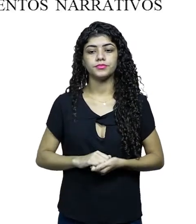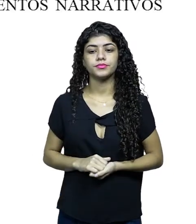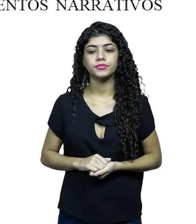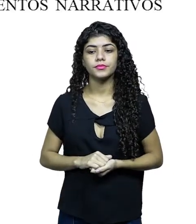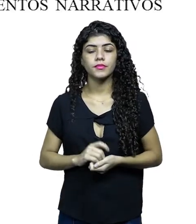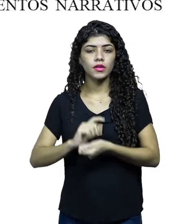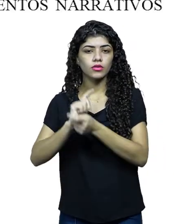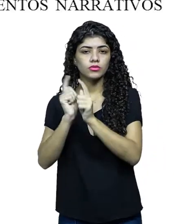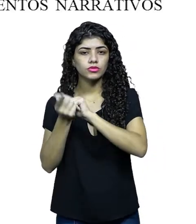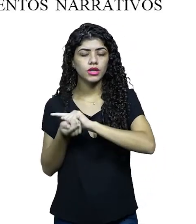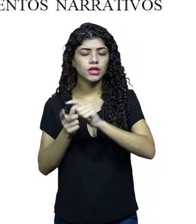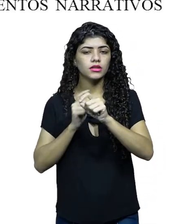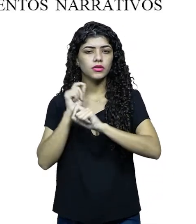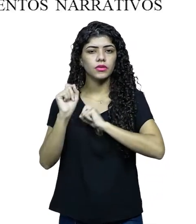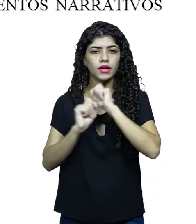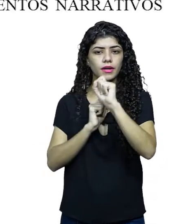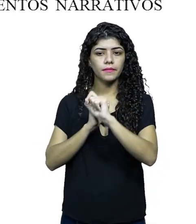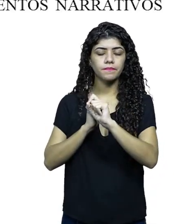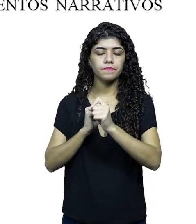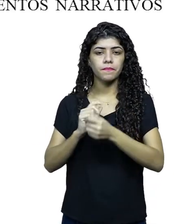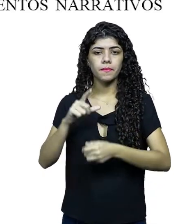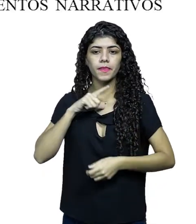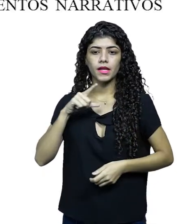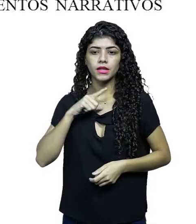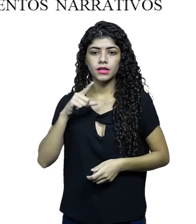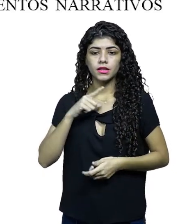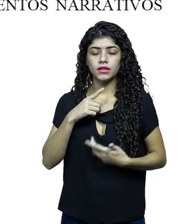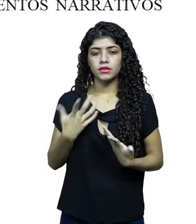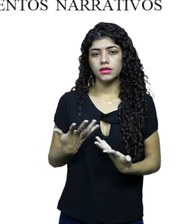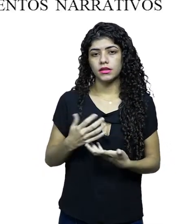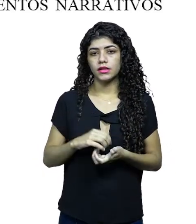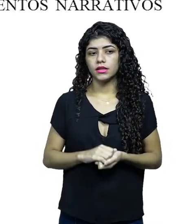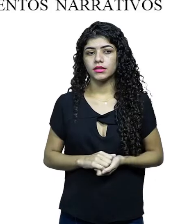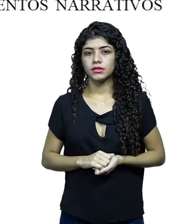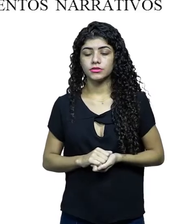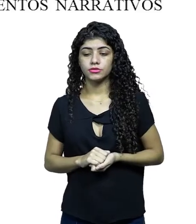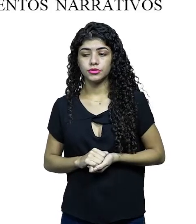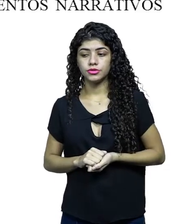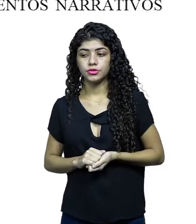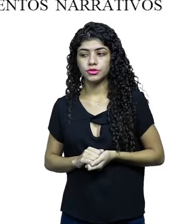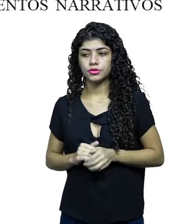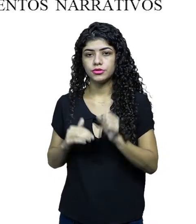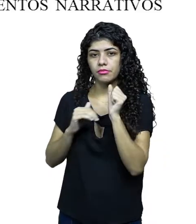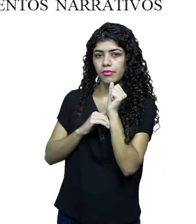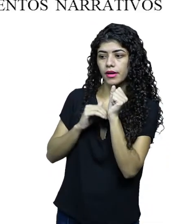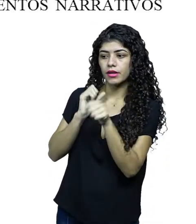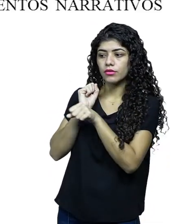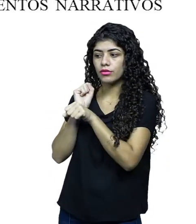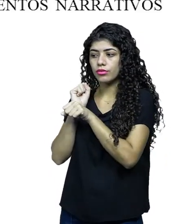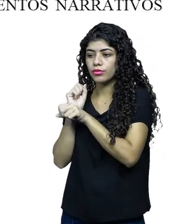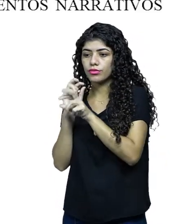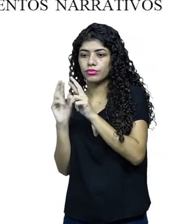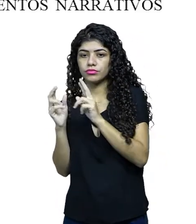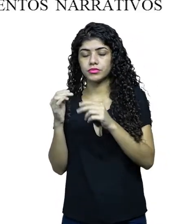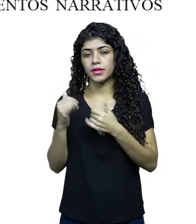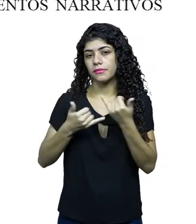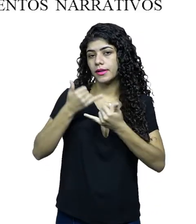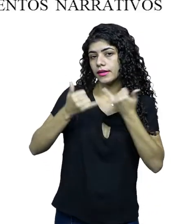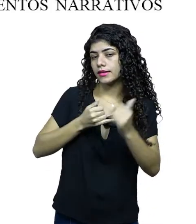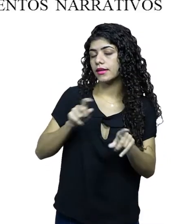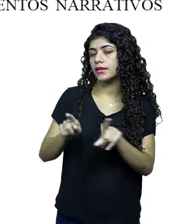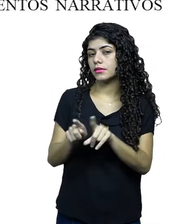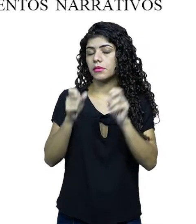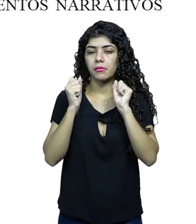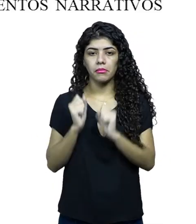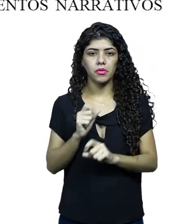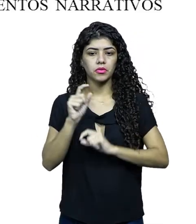obra, tá? Quando eu falo em gêneros e subgêneros, se existem toques de suspense, comédia, você